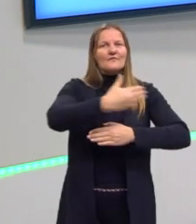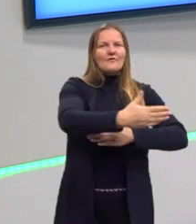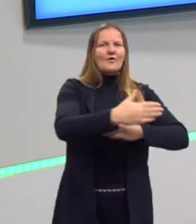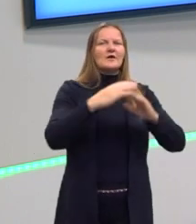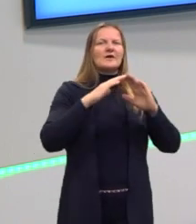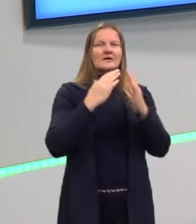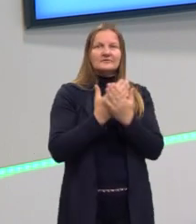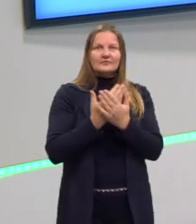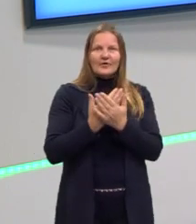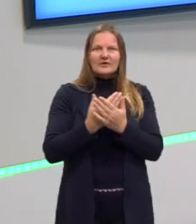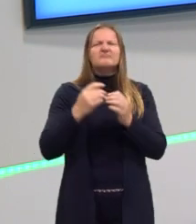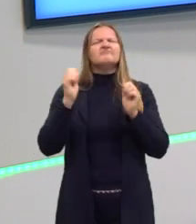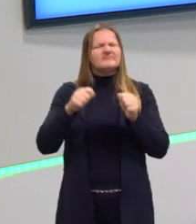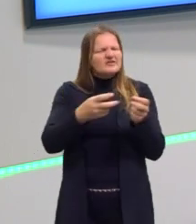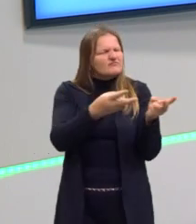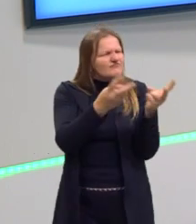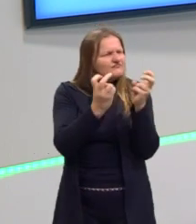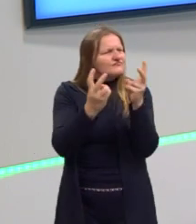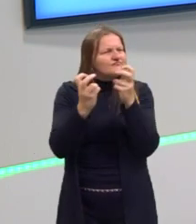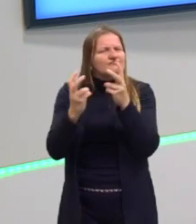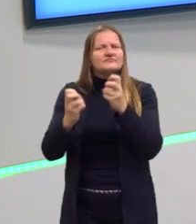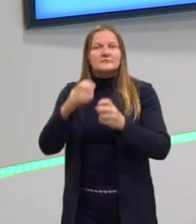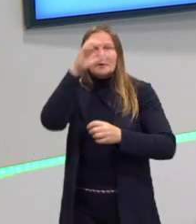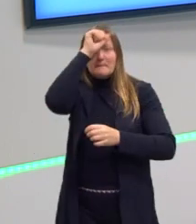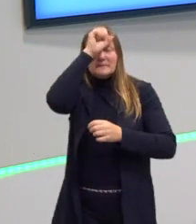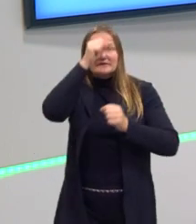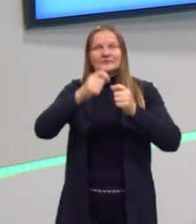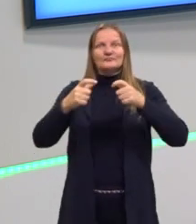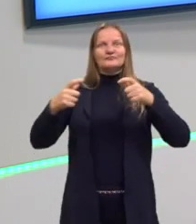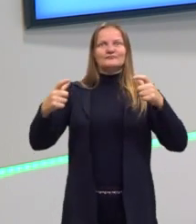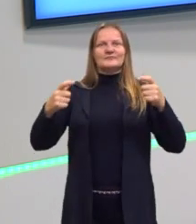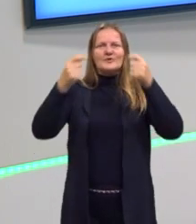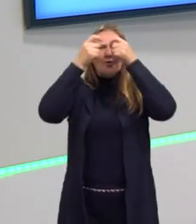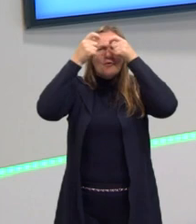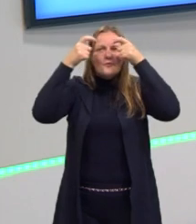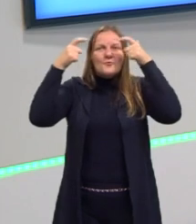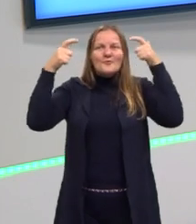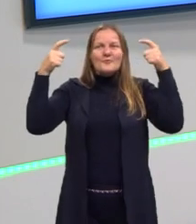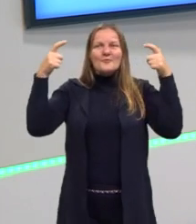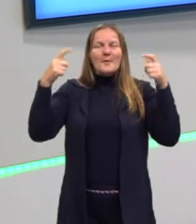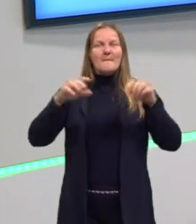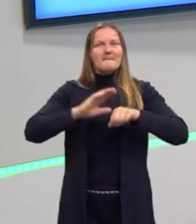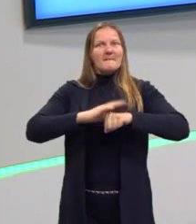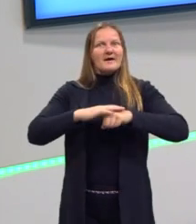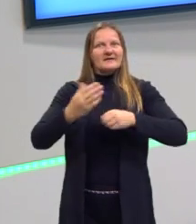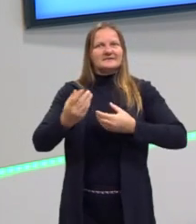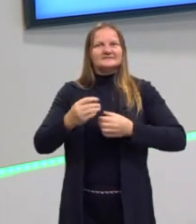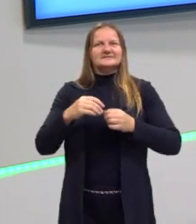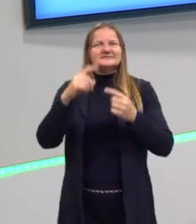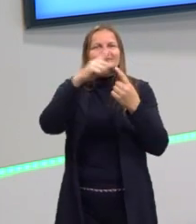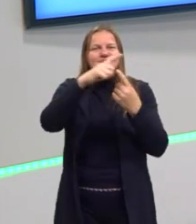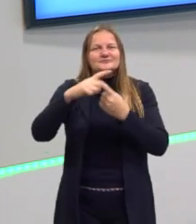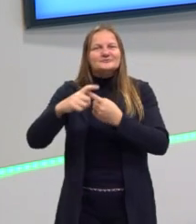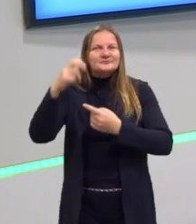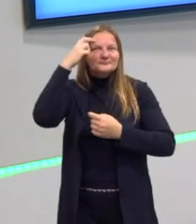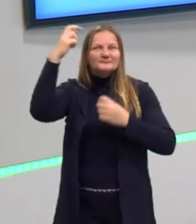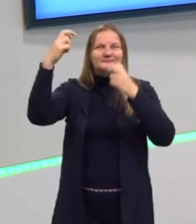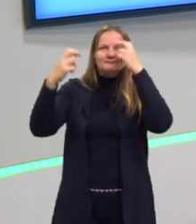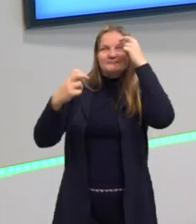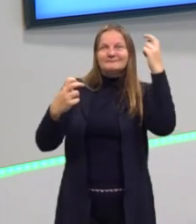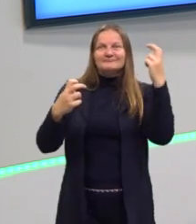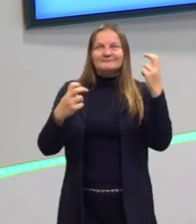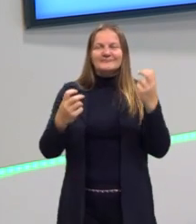de aula, explorar cada um deles. E trazer conhecimento para cada um desses tipos de inteligência.